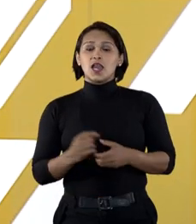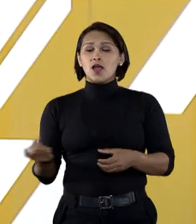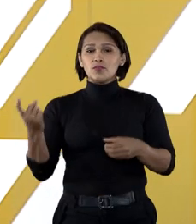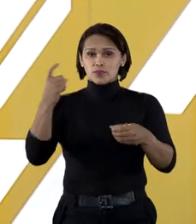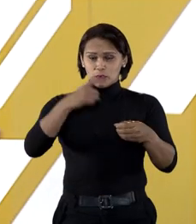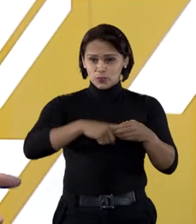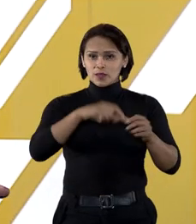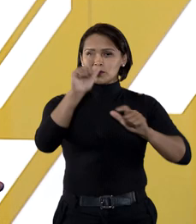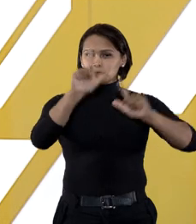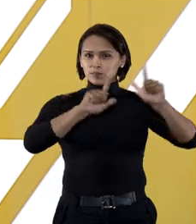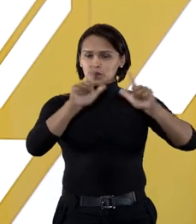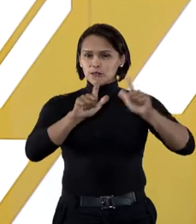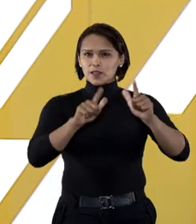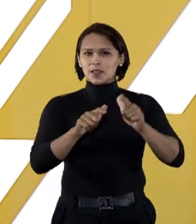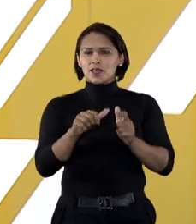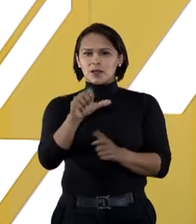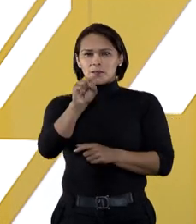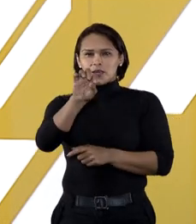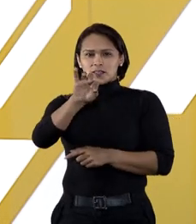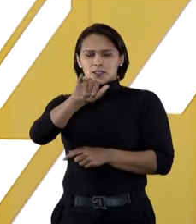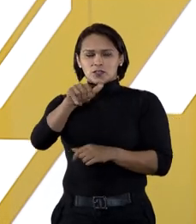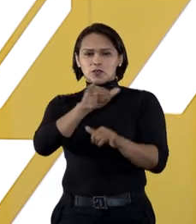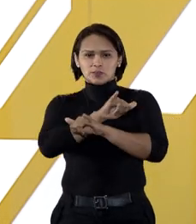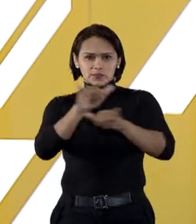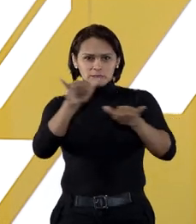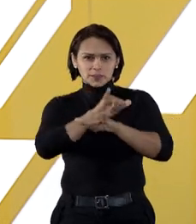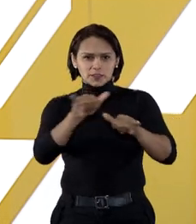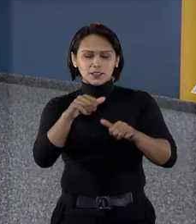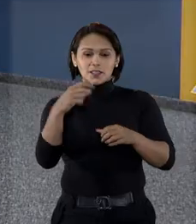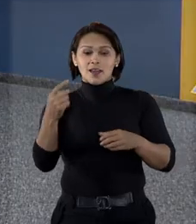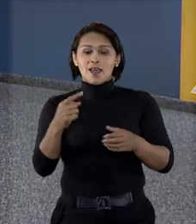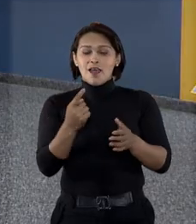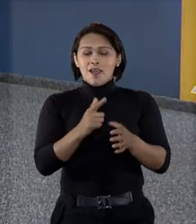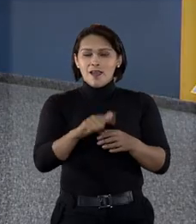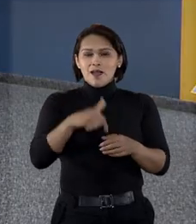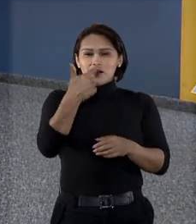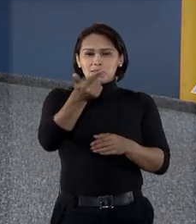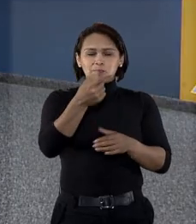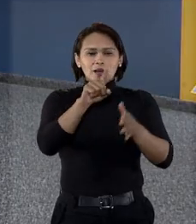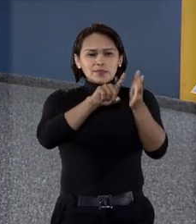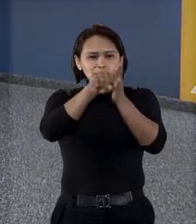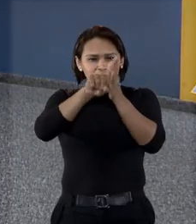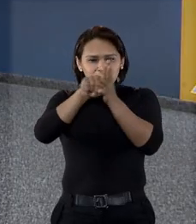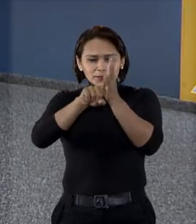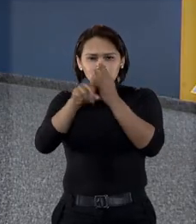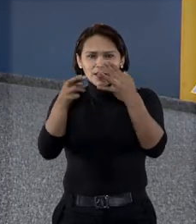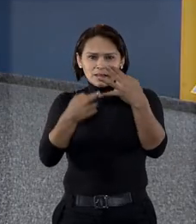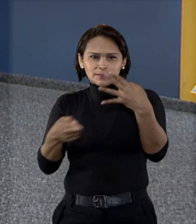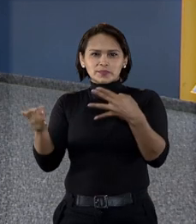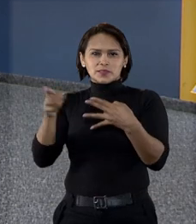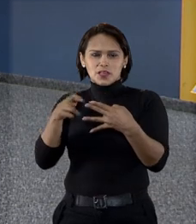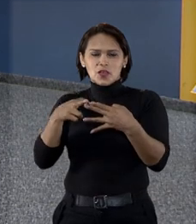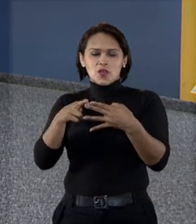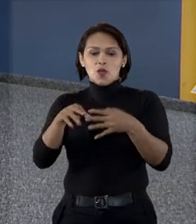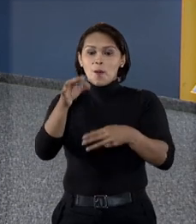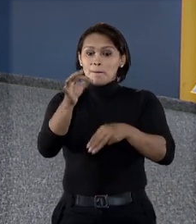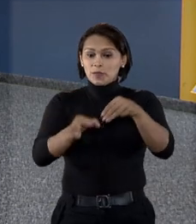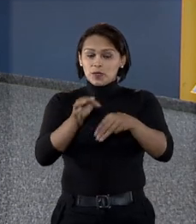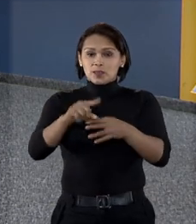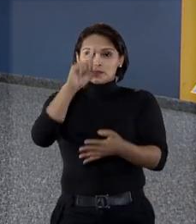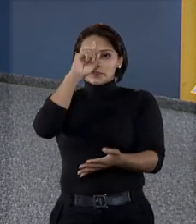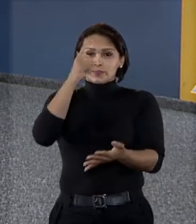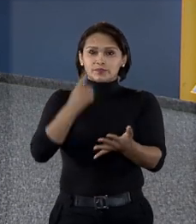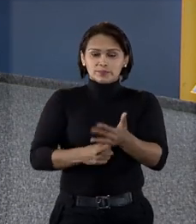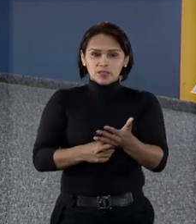Estamos de volta com o programa STJ Notícias. Após análise de recurso especial, ministros